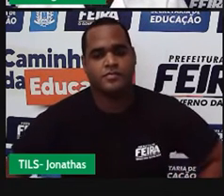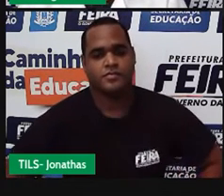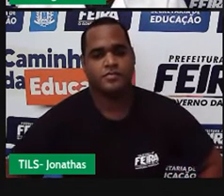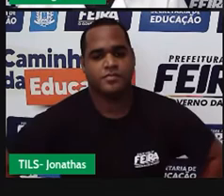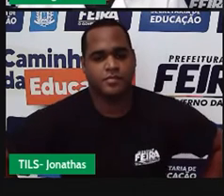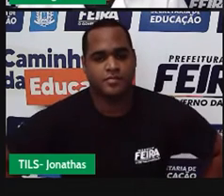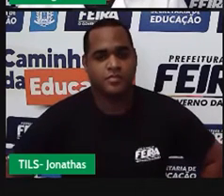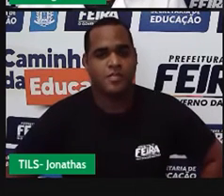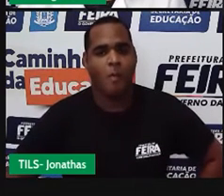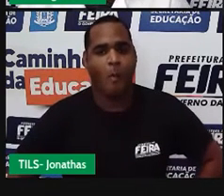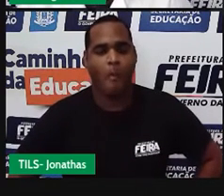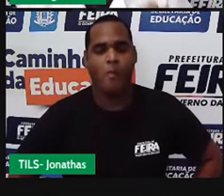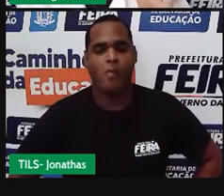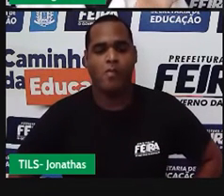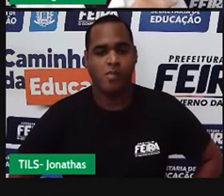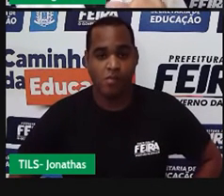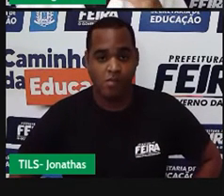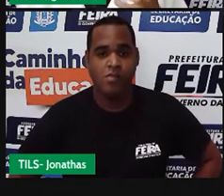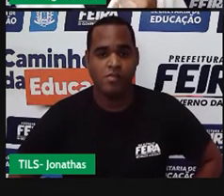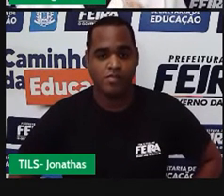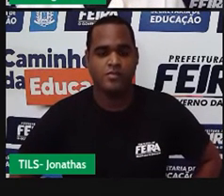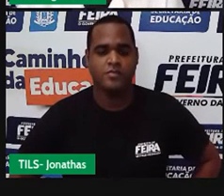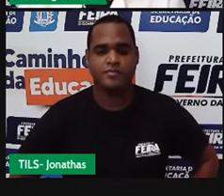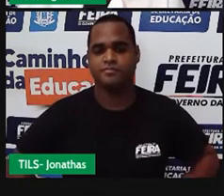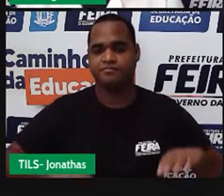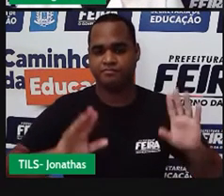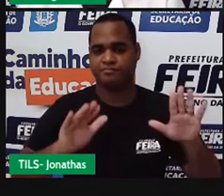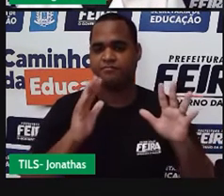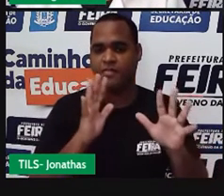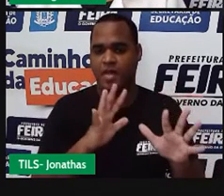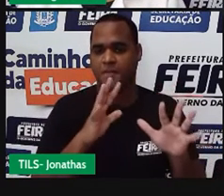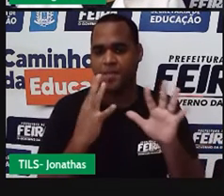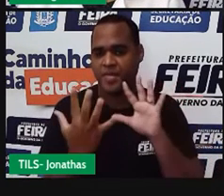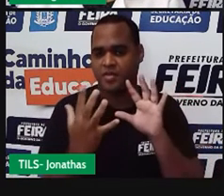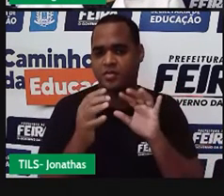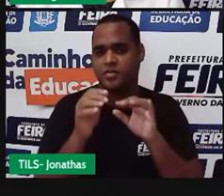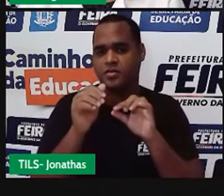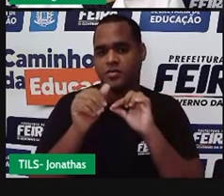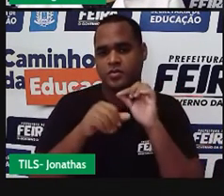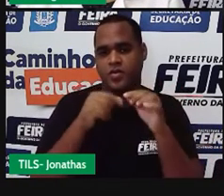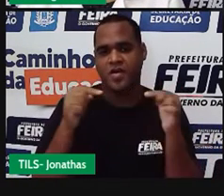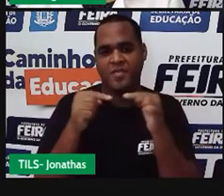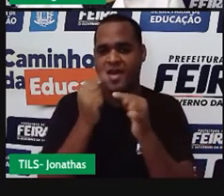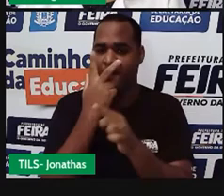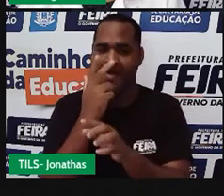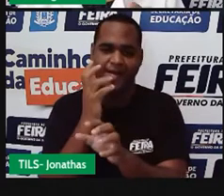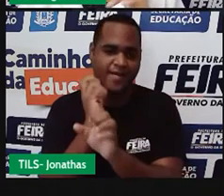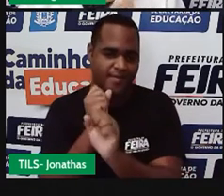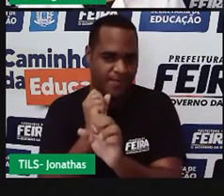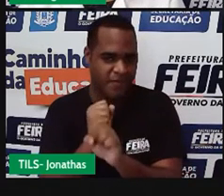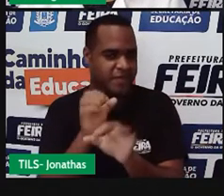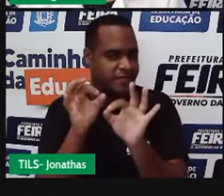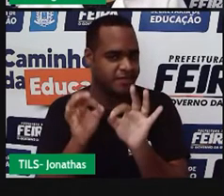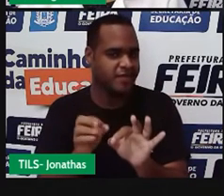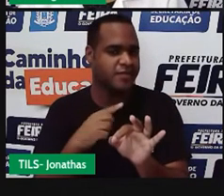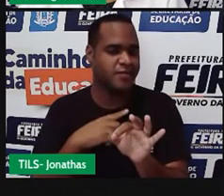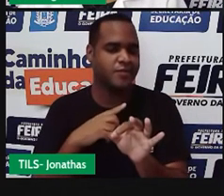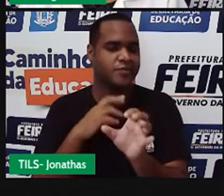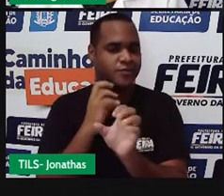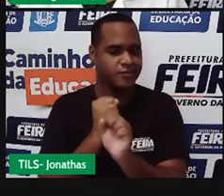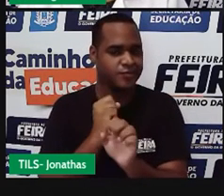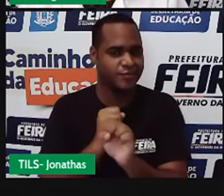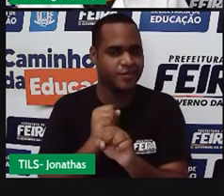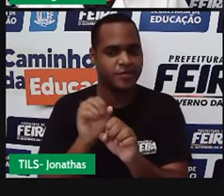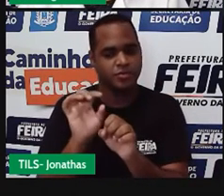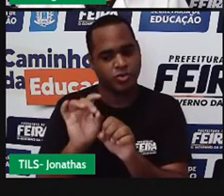Só que aí é o seguinte. Ao invés de eu dar o resultado dessa soma eu vou deixar essa soma como está.